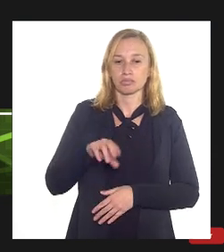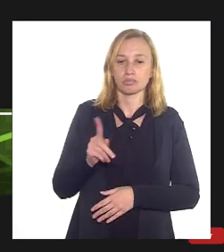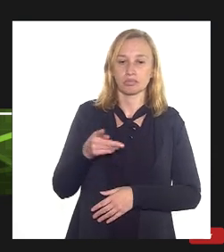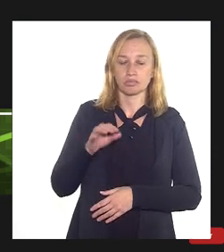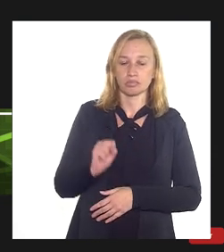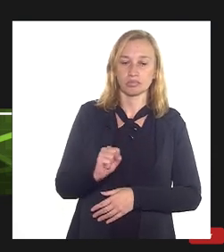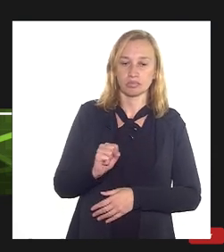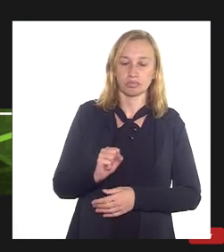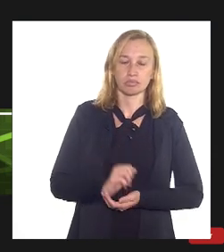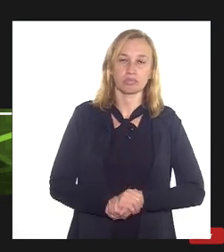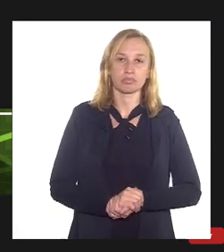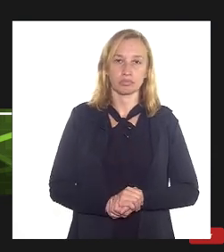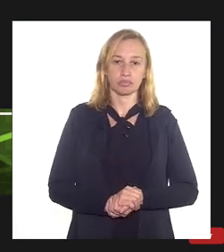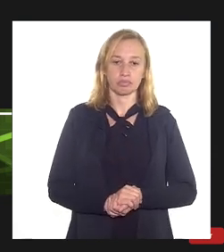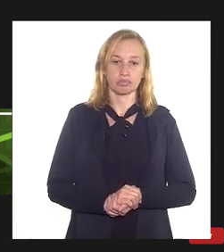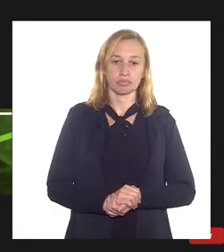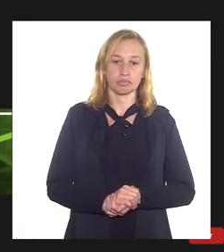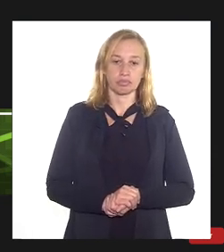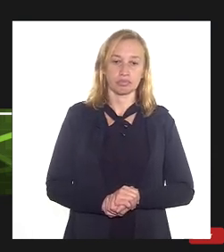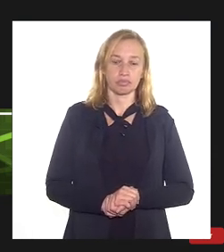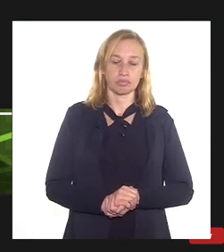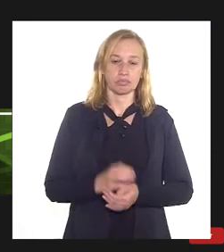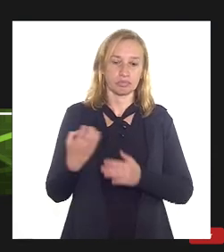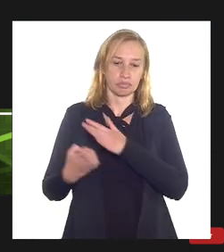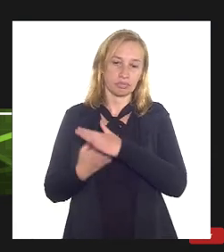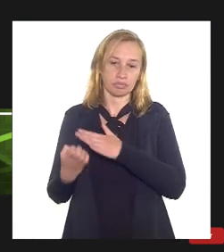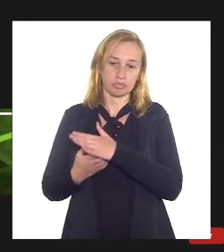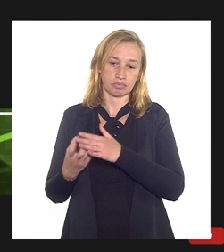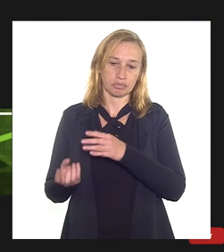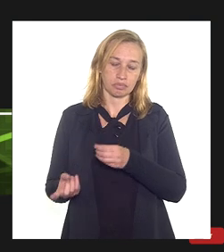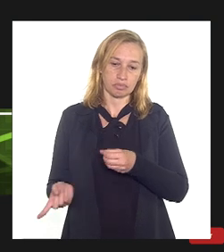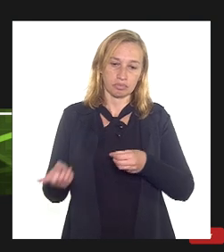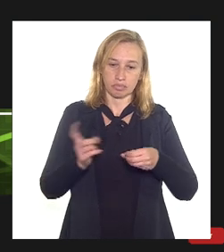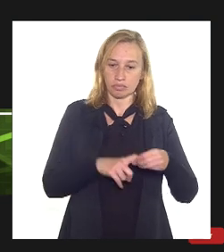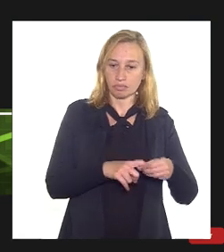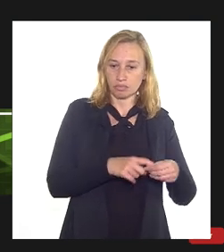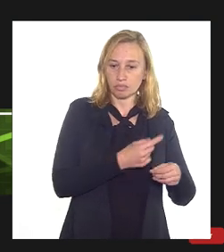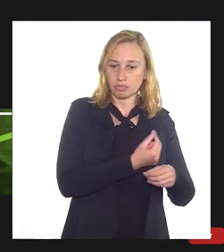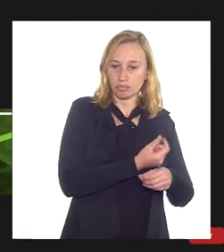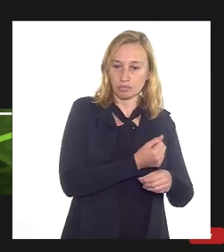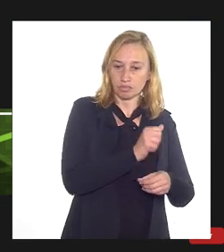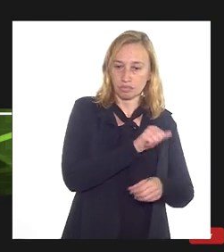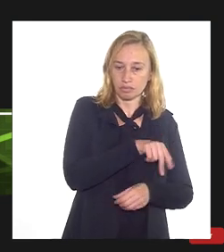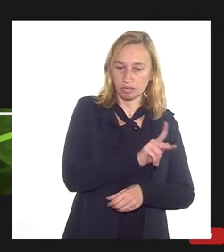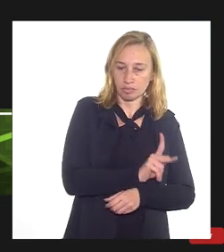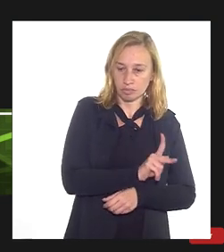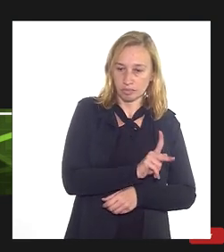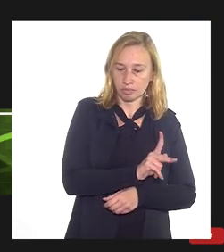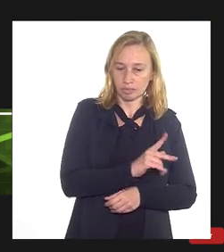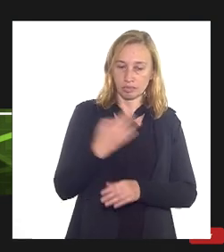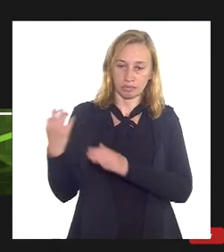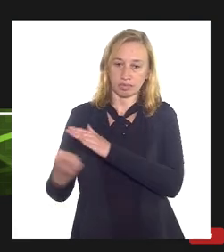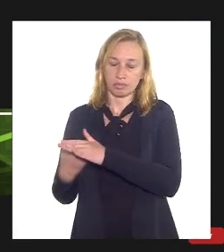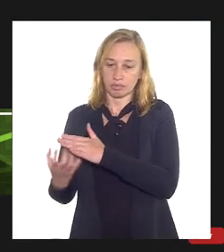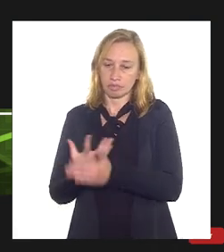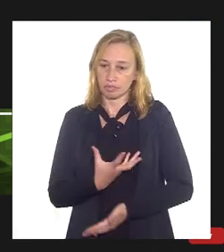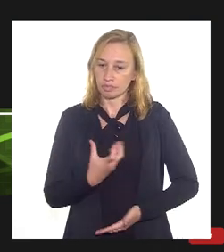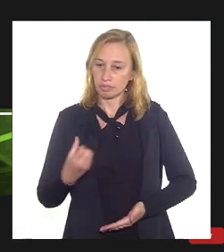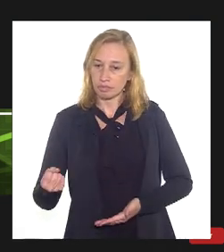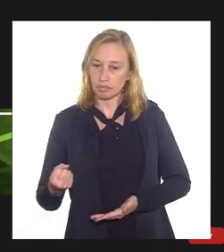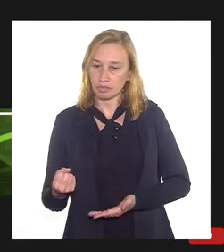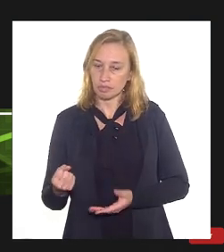incorridos a concessionária devolve estes valores à INP a empresa que recebe a sessão de direito